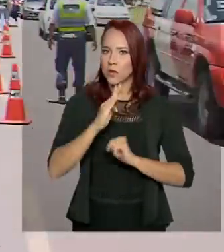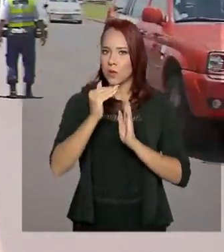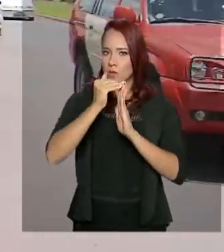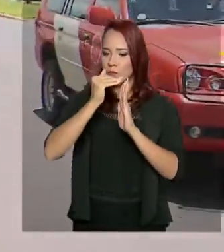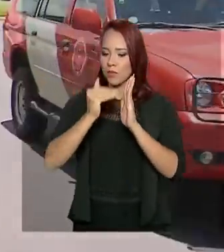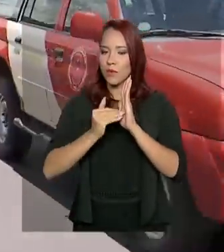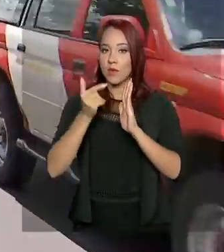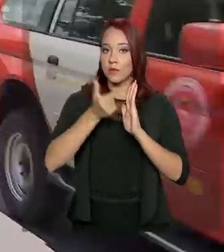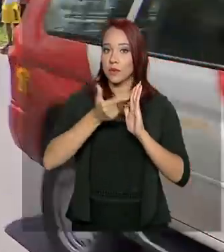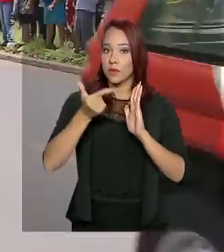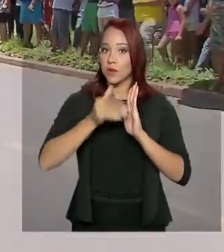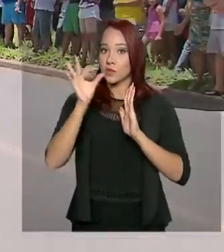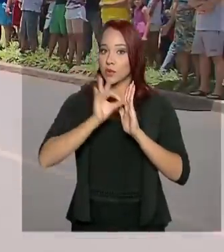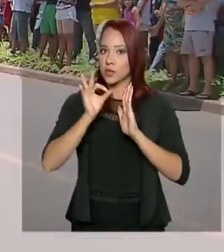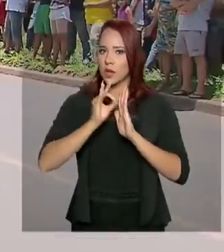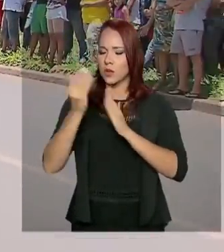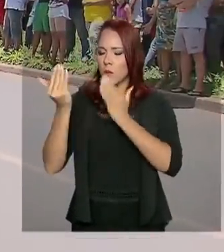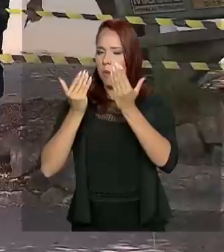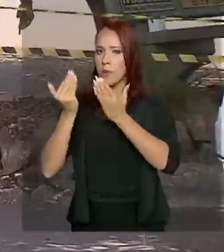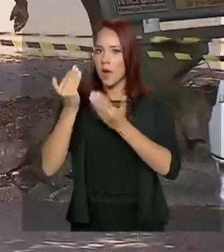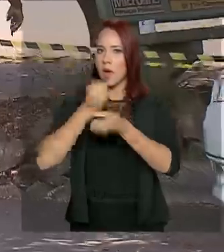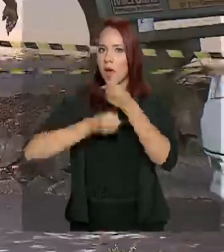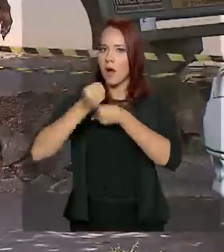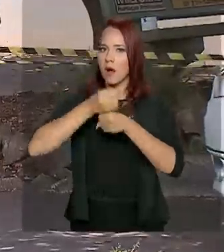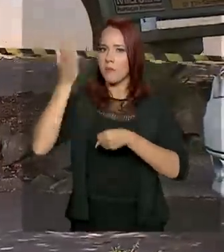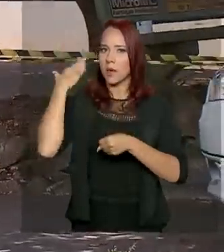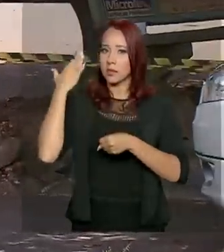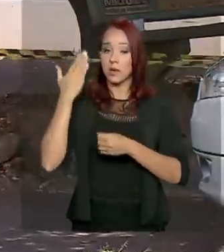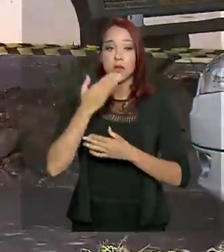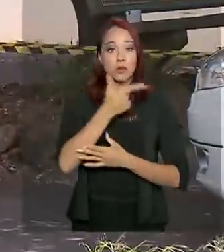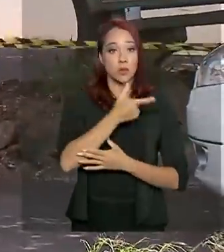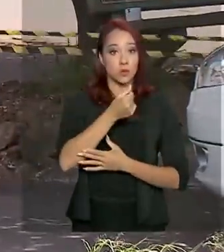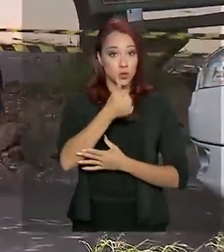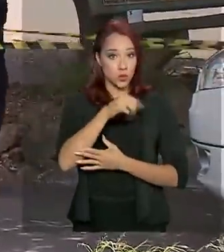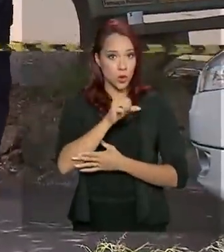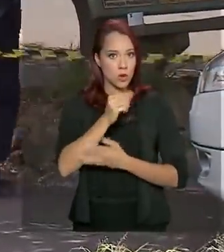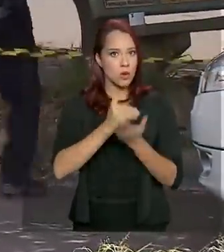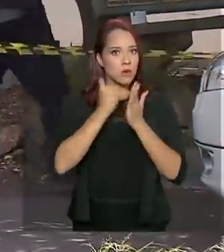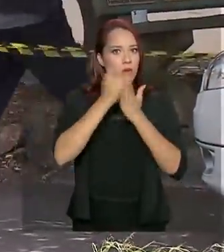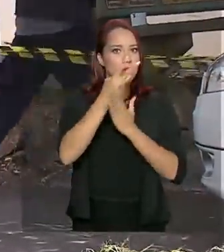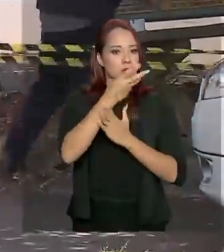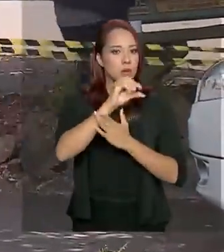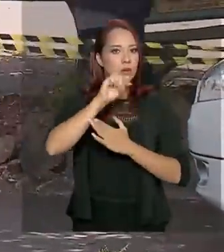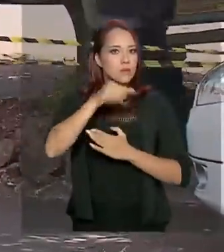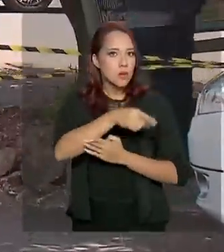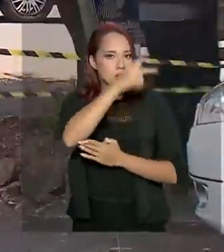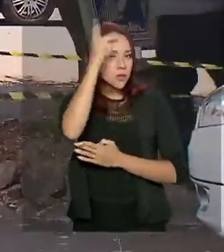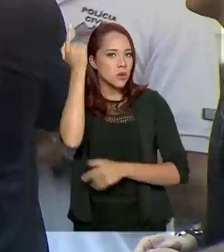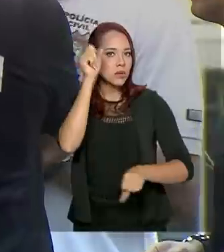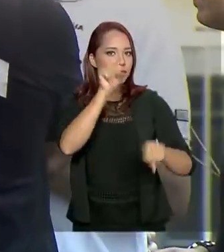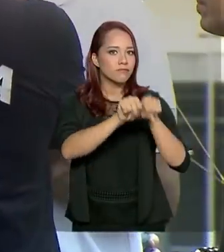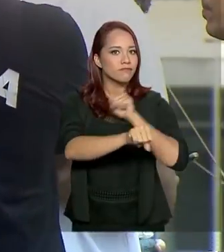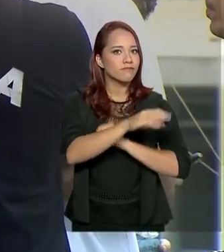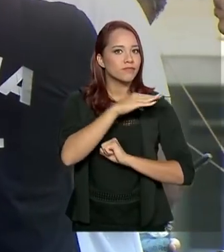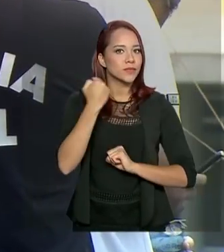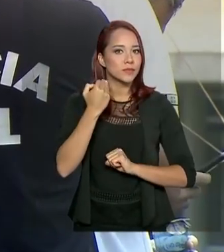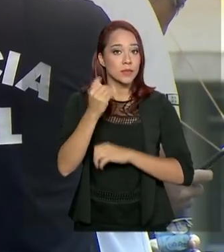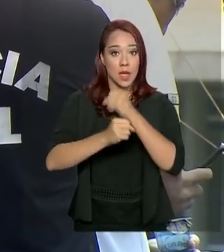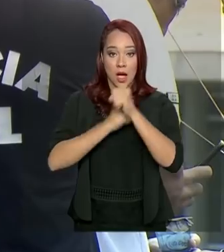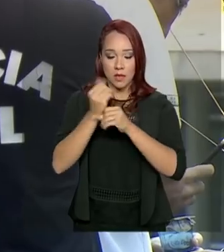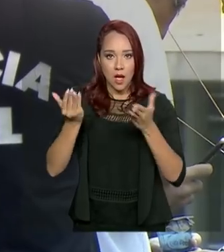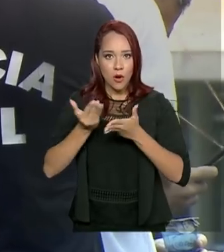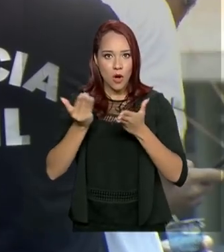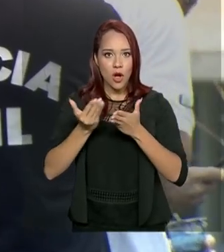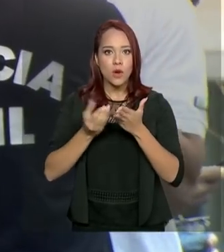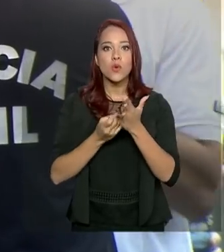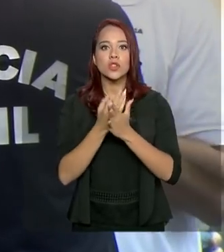22% em relação ao ano passado. Em 2018, mais de 30 mil pessoas foram assassinadas. Este ano, o número